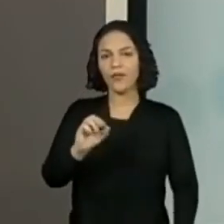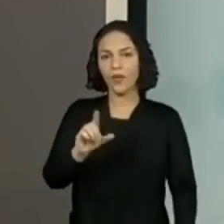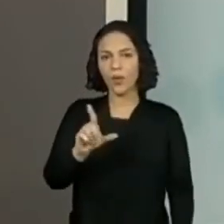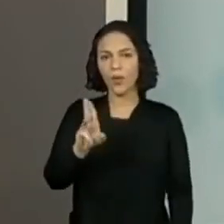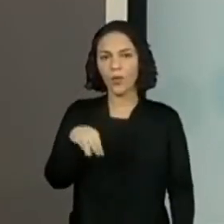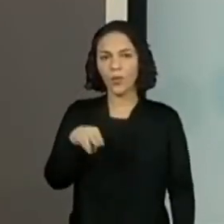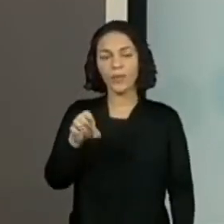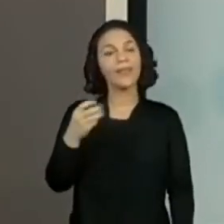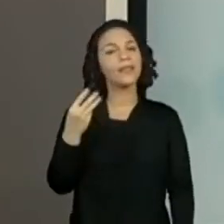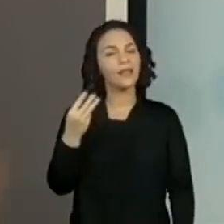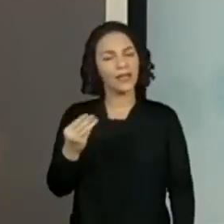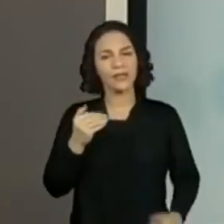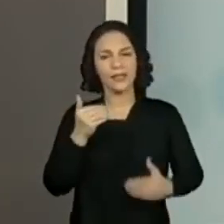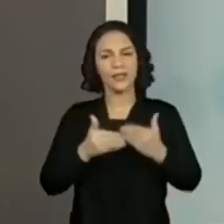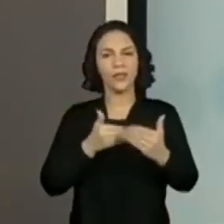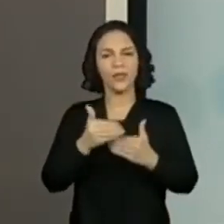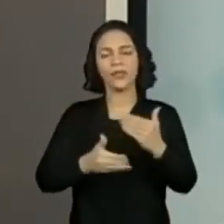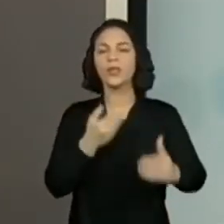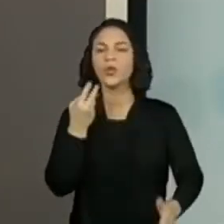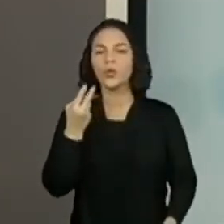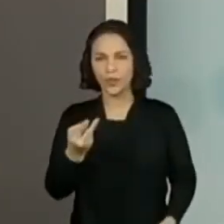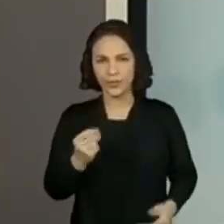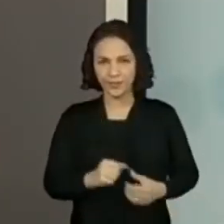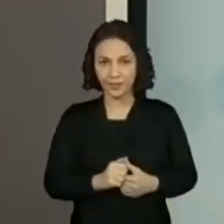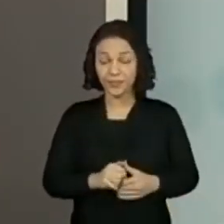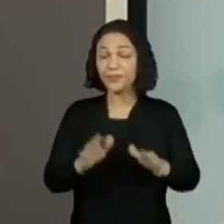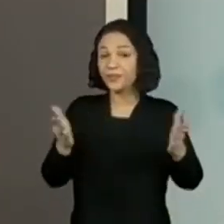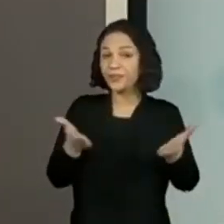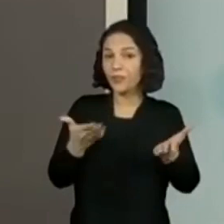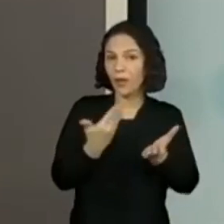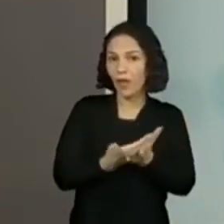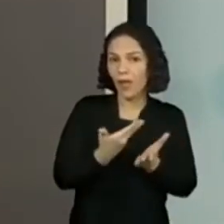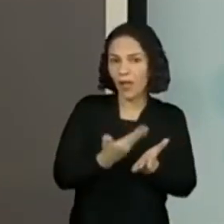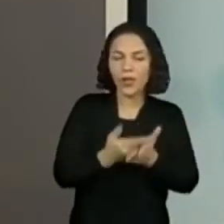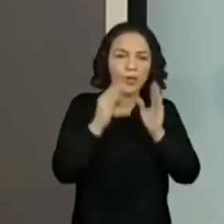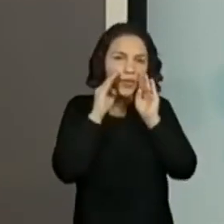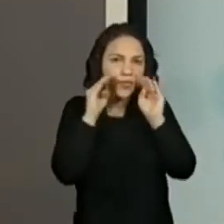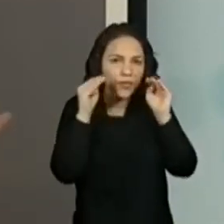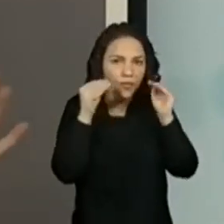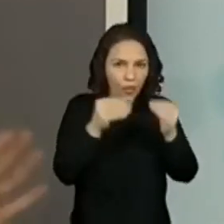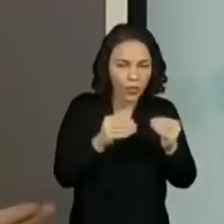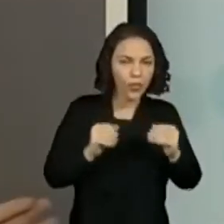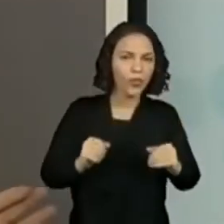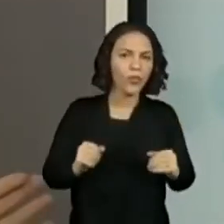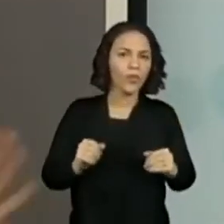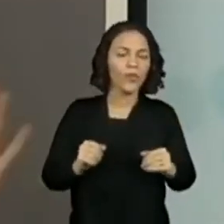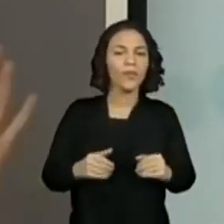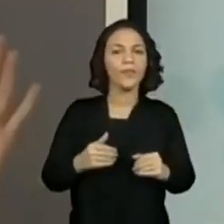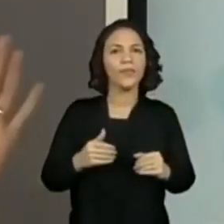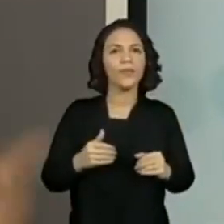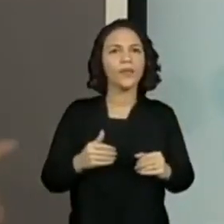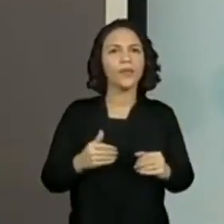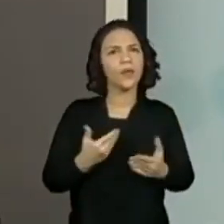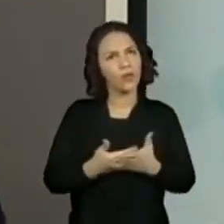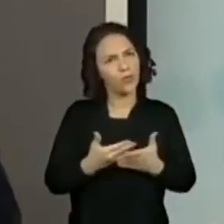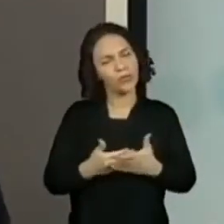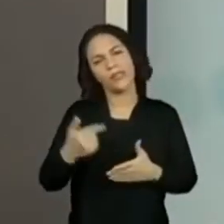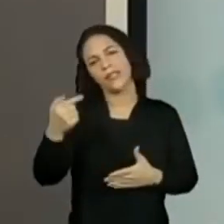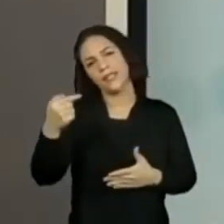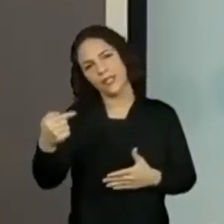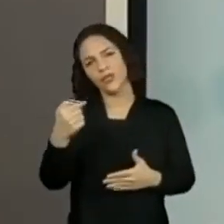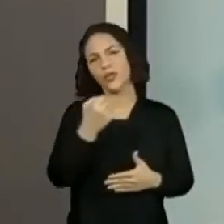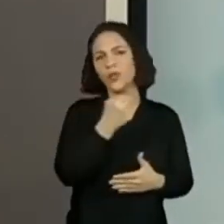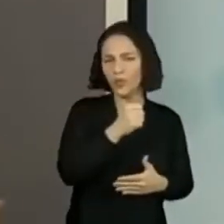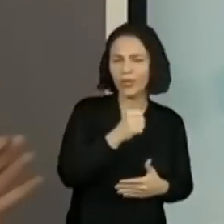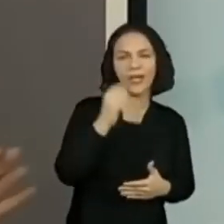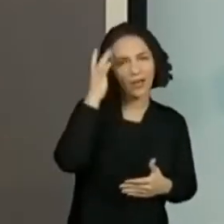com a sequência 2. Na nossa aula de hoje, a gente vai se dedicar às aulas 7 e 8,